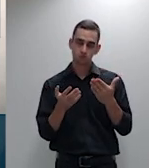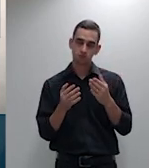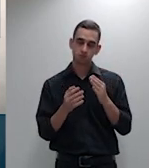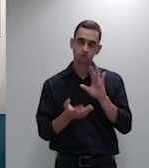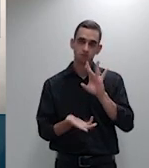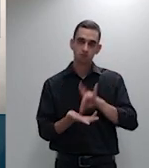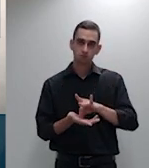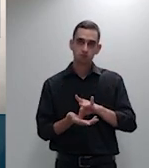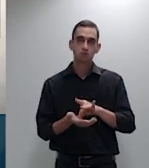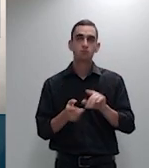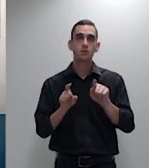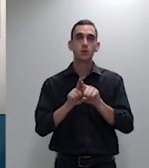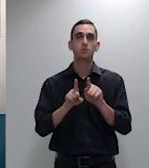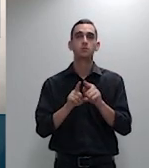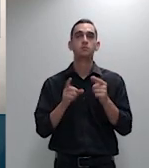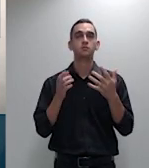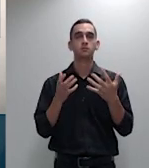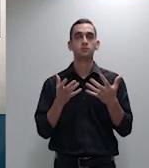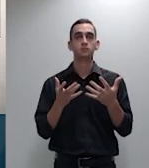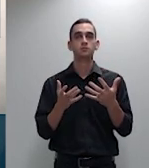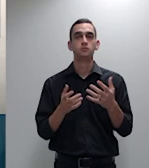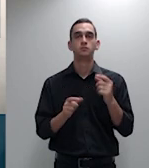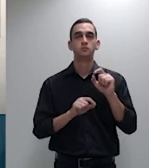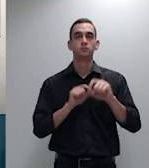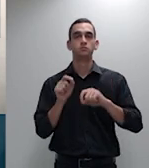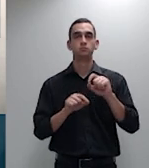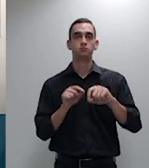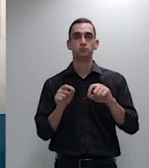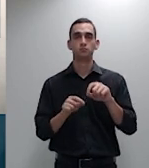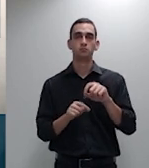passem pela data que eu passei.